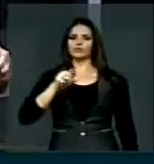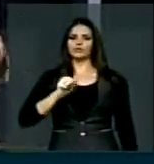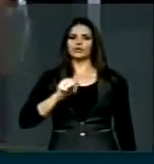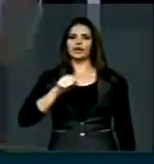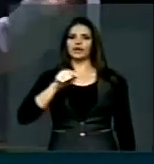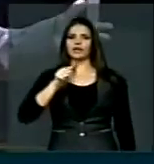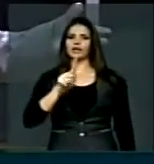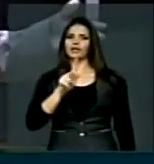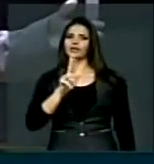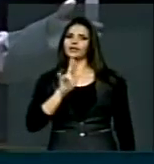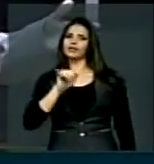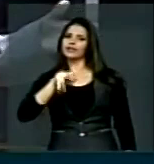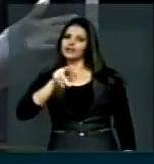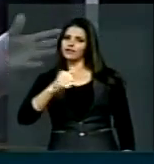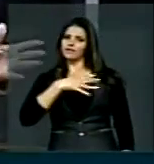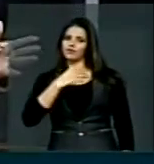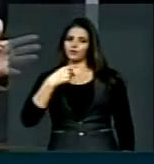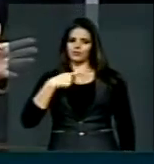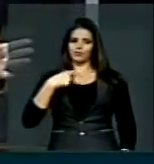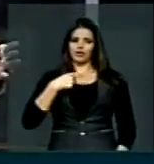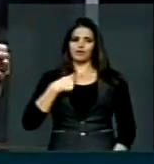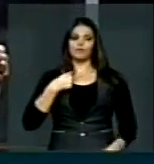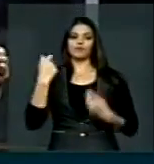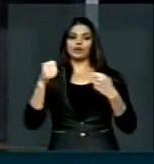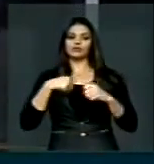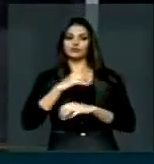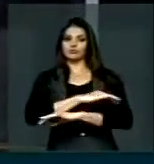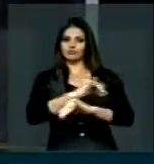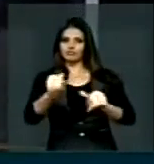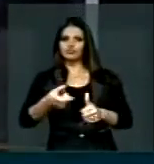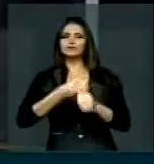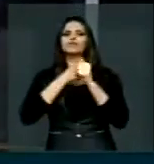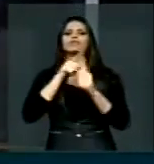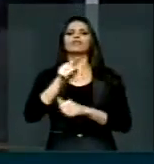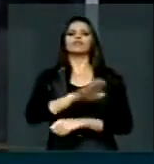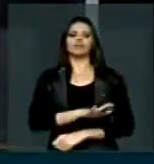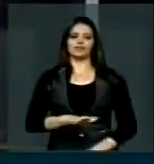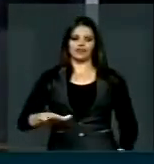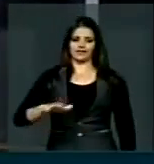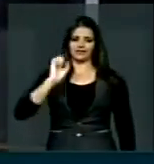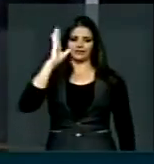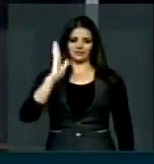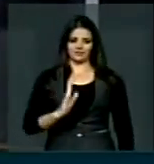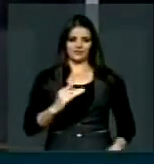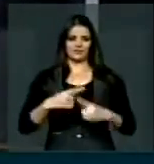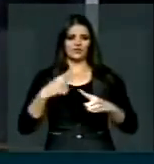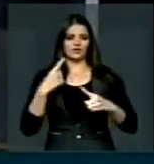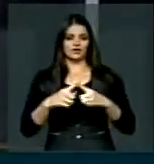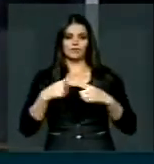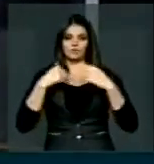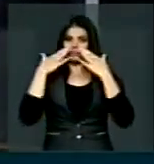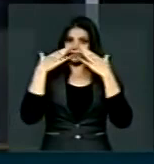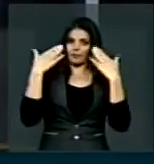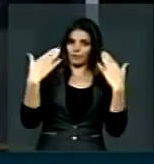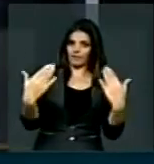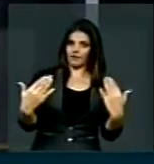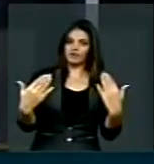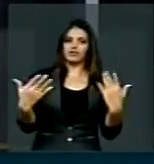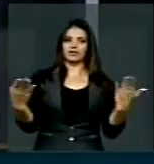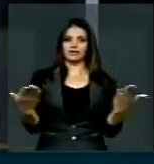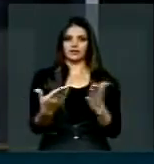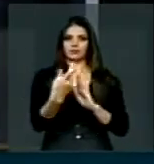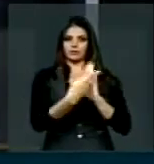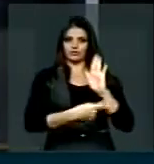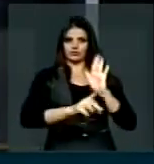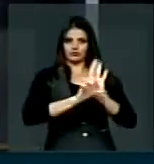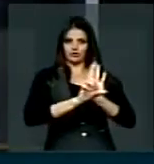eu estou com uma dívida muito grande com as crianças brasileiras, Chico Lopes. Porque apresentei aqui, Mauro Benevisto, um